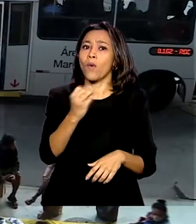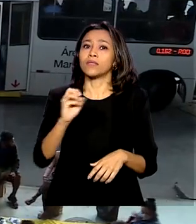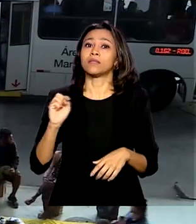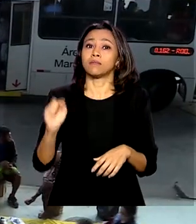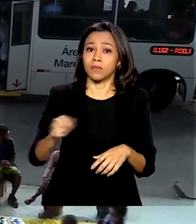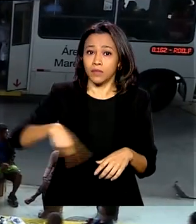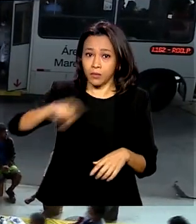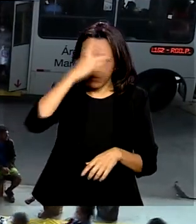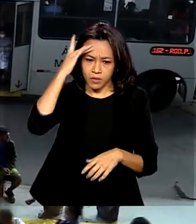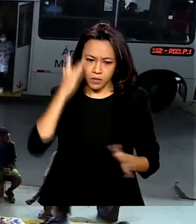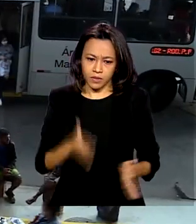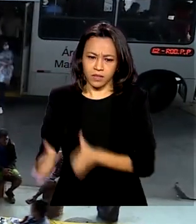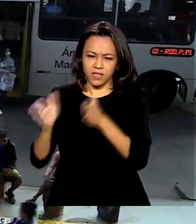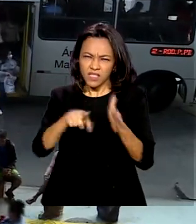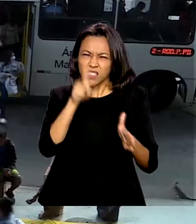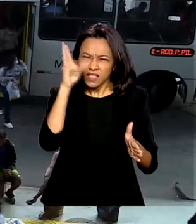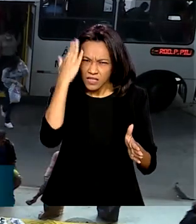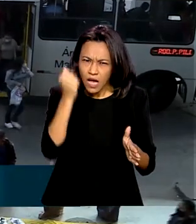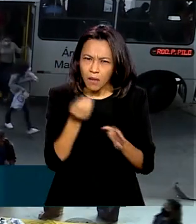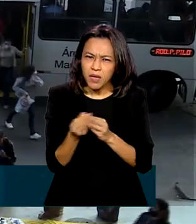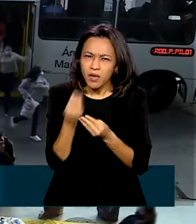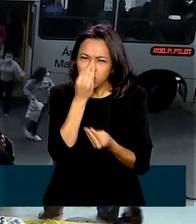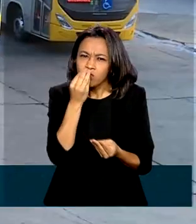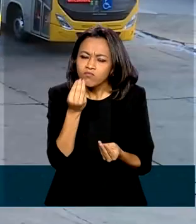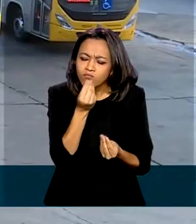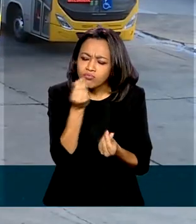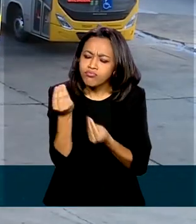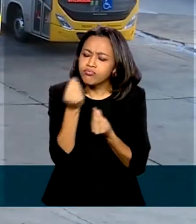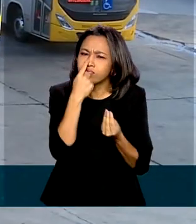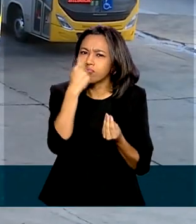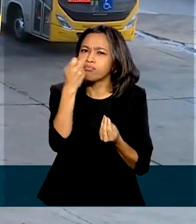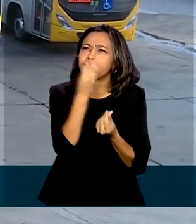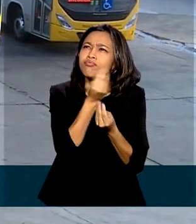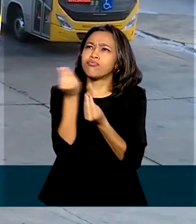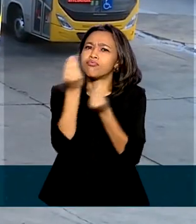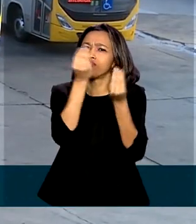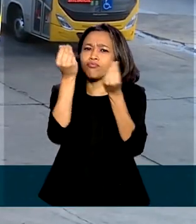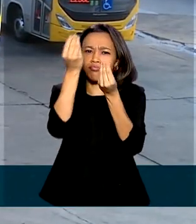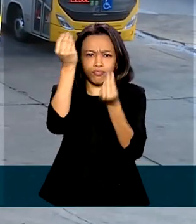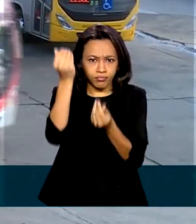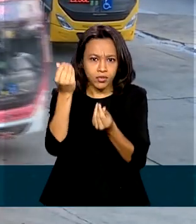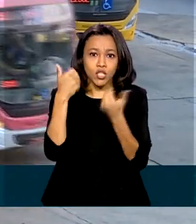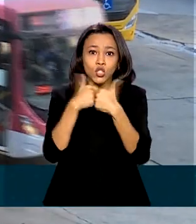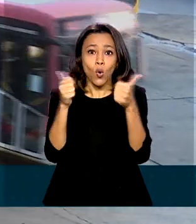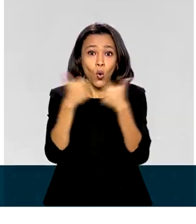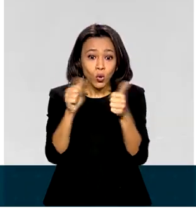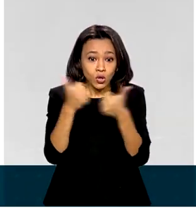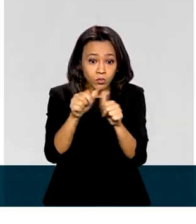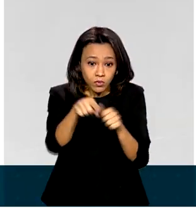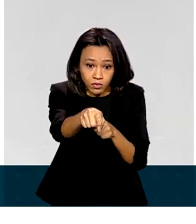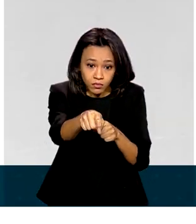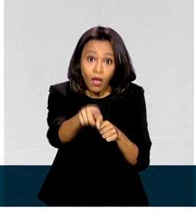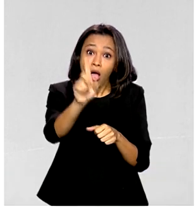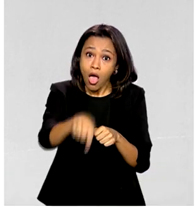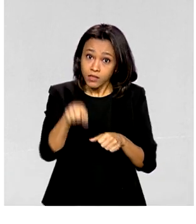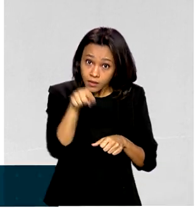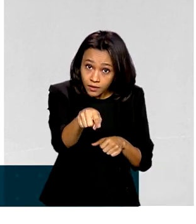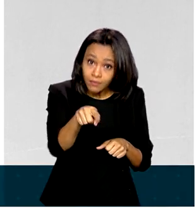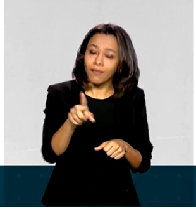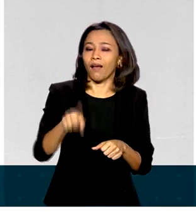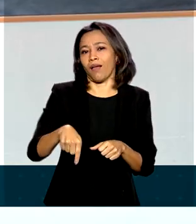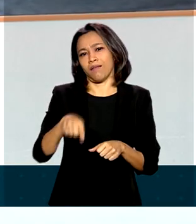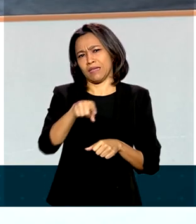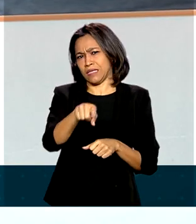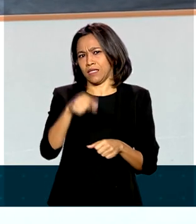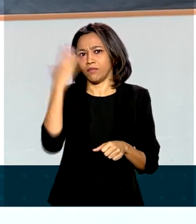Sabe aquela fumaça escura e altamente poluente que sai de muitos ônibus que circulam por aí? Pois é, ela